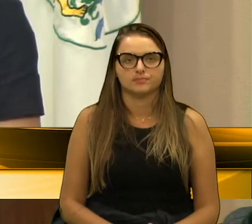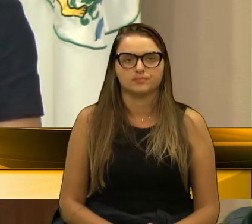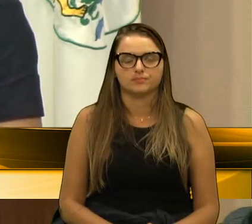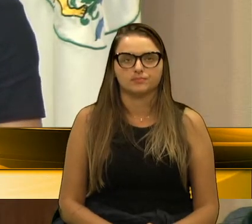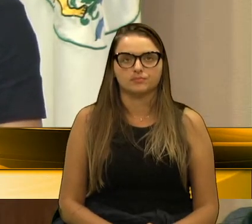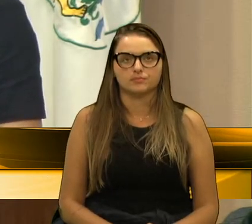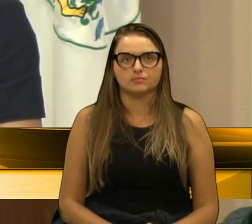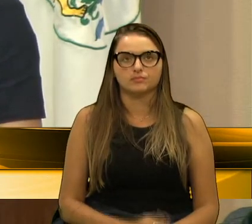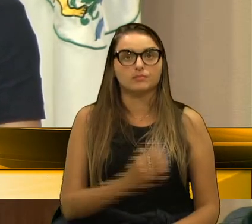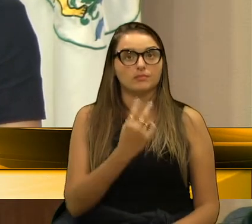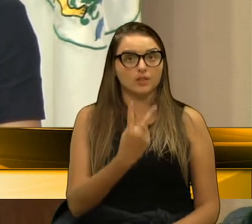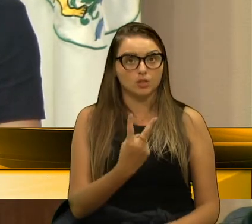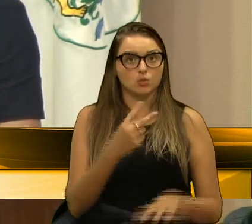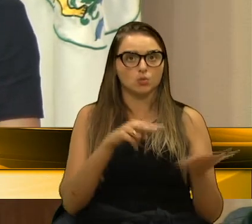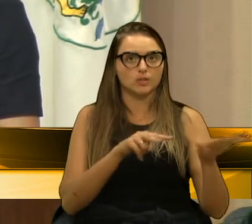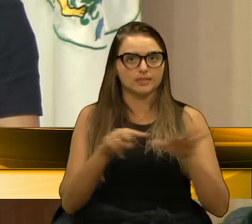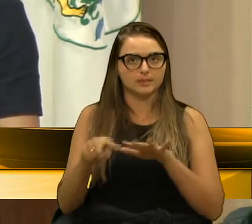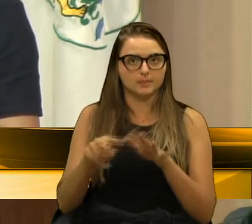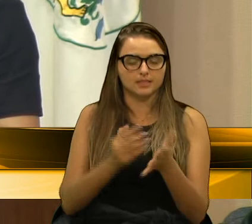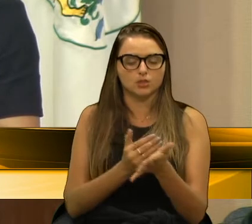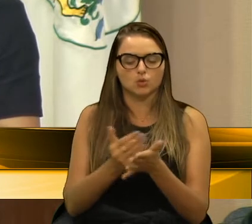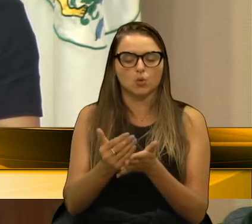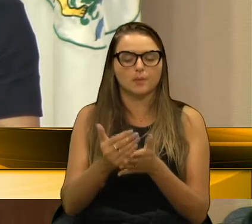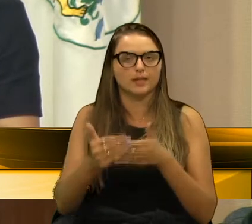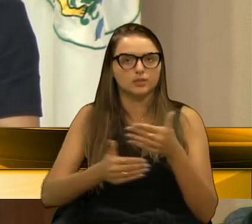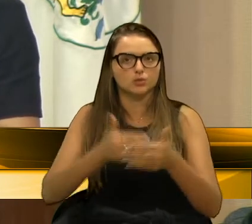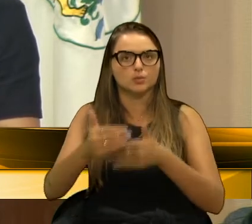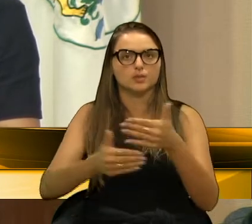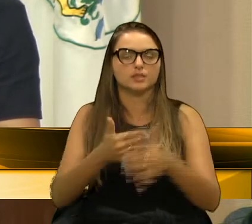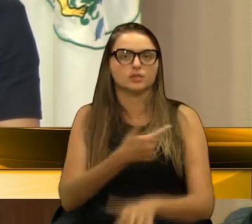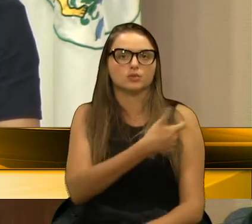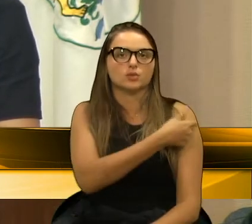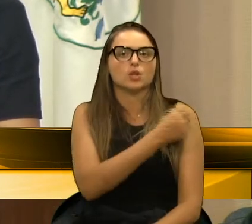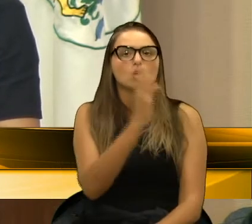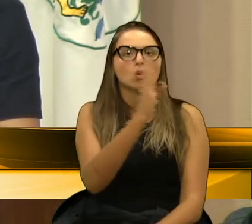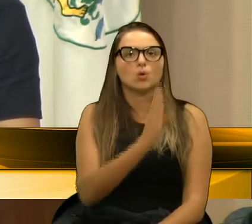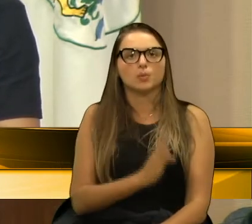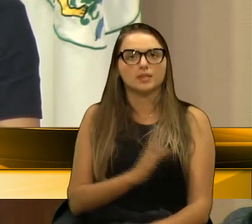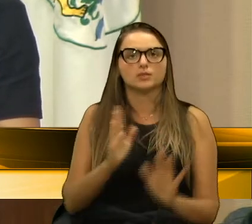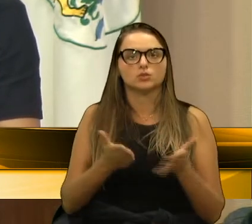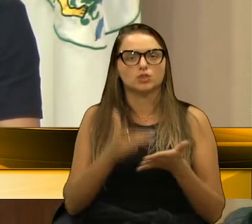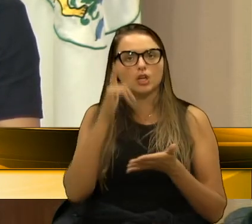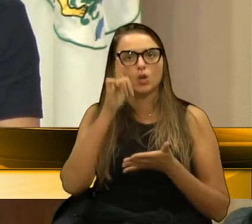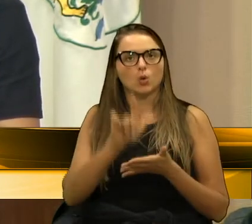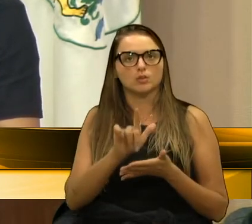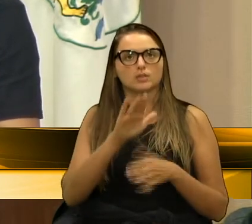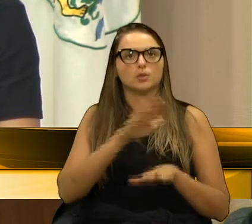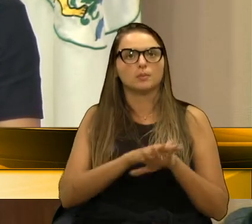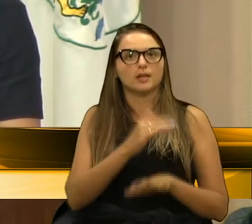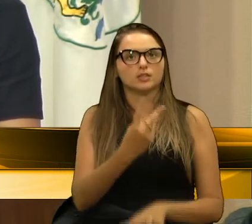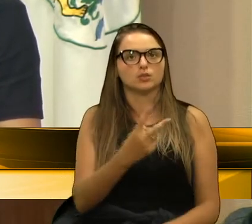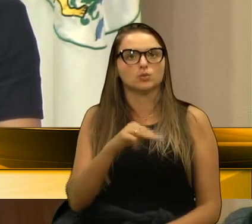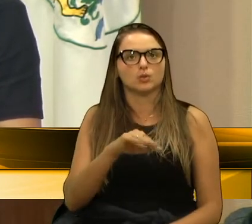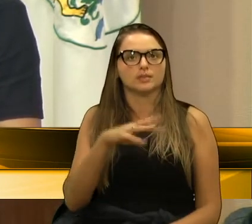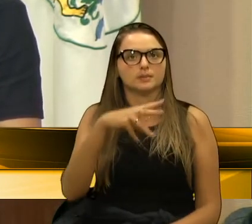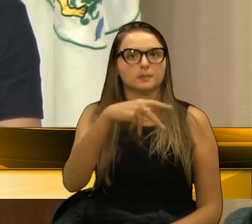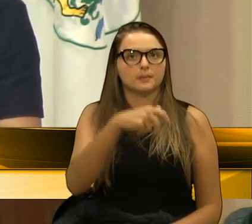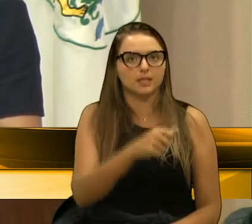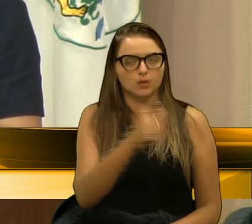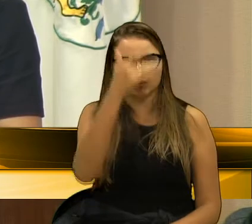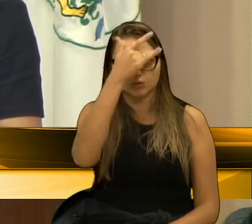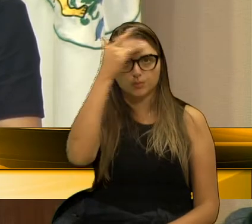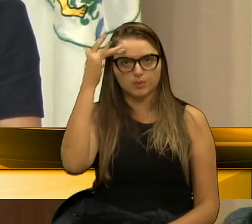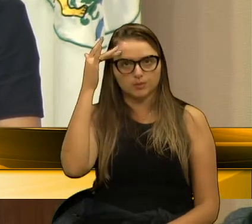Em duas semanas, desde o início do processo de vacinação, o Brasil já conseguiu ultrapassar a barreira de 2 milhões de pessoas imunizadas,